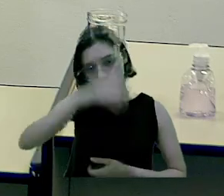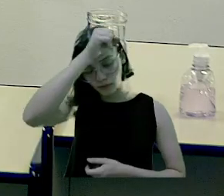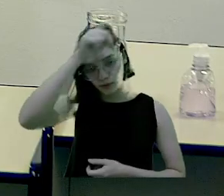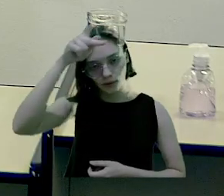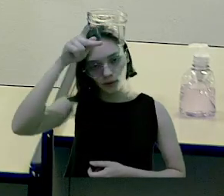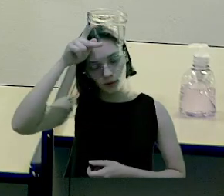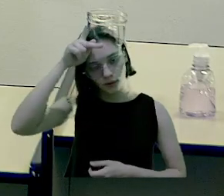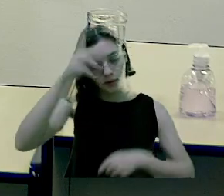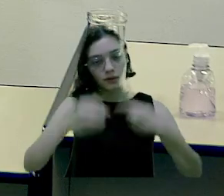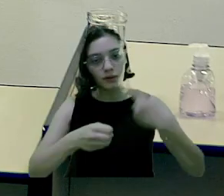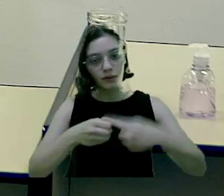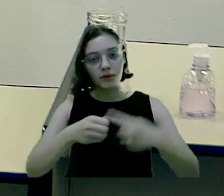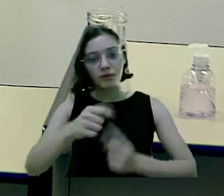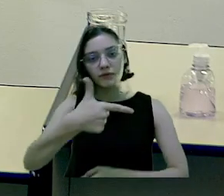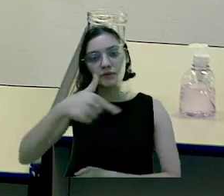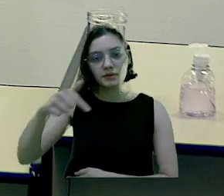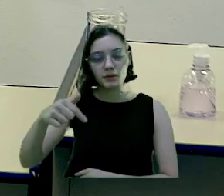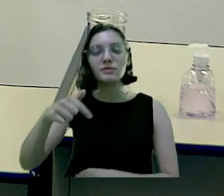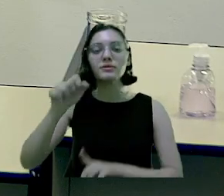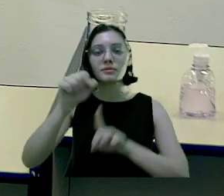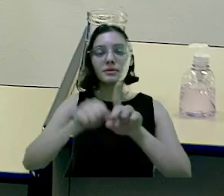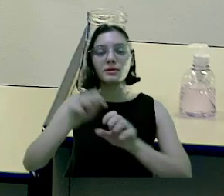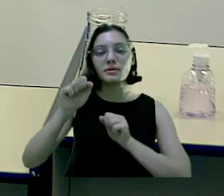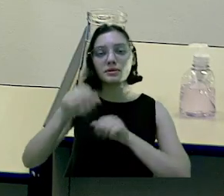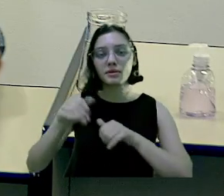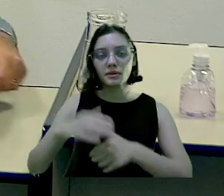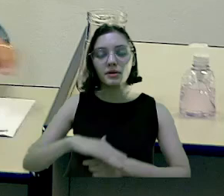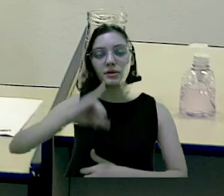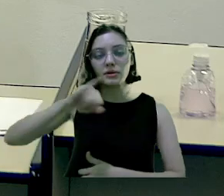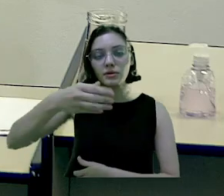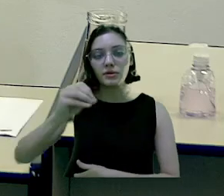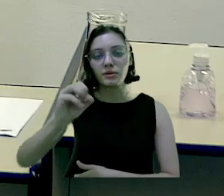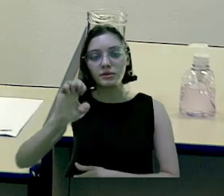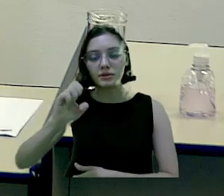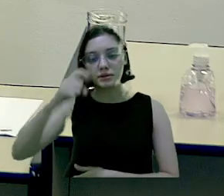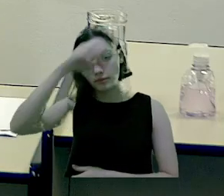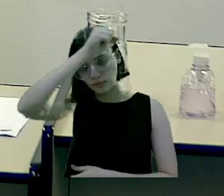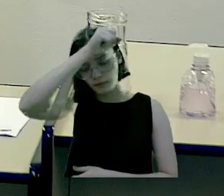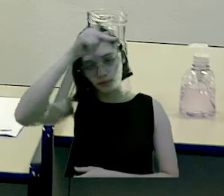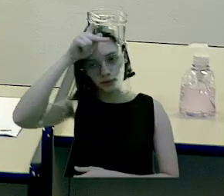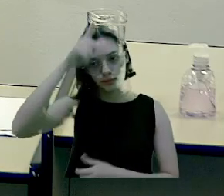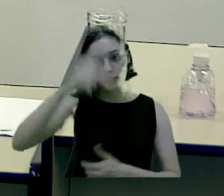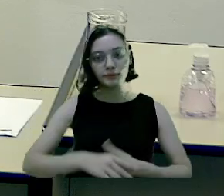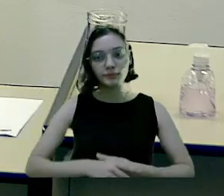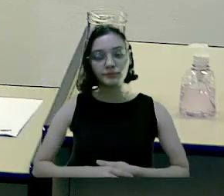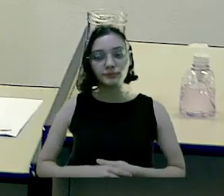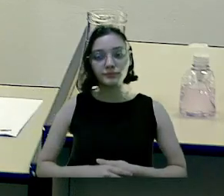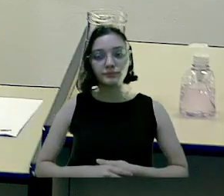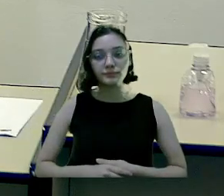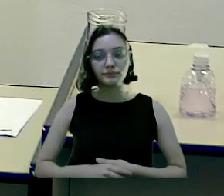Prefeitura Municipal de Guari, 27 de setembro de 2024, José Mandeiro de Barros, Prefeito Municipal.